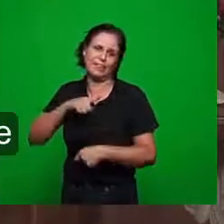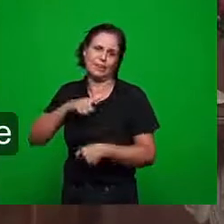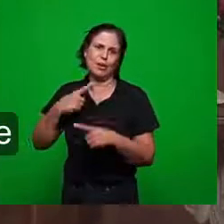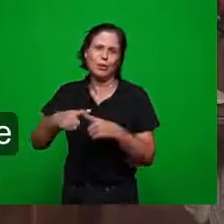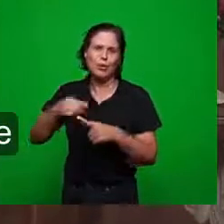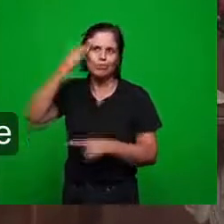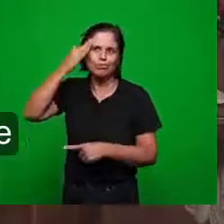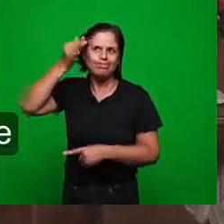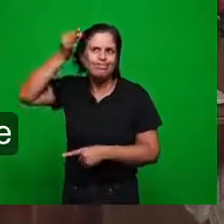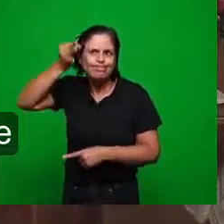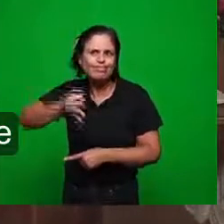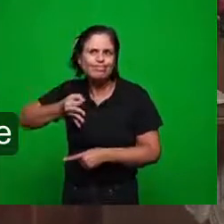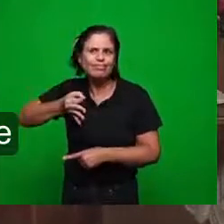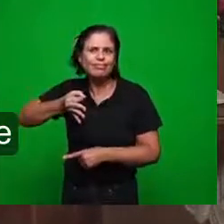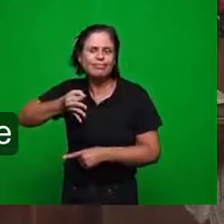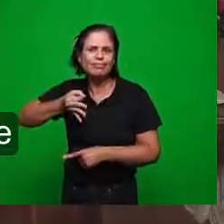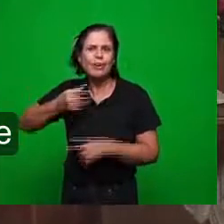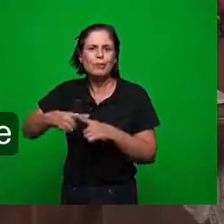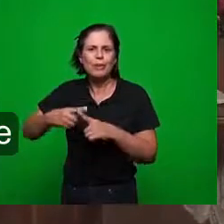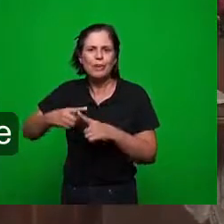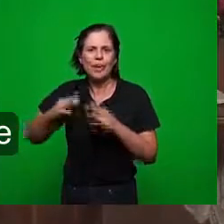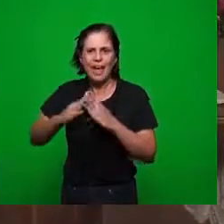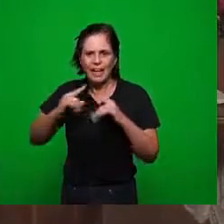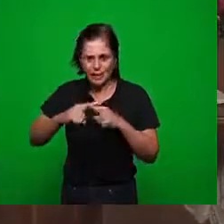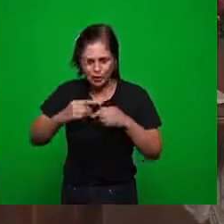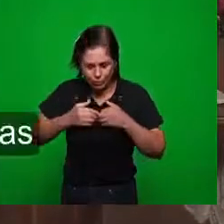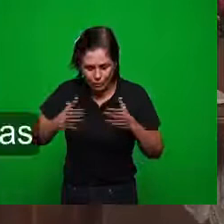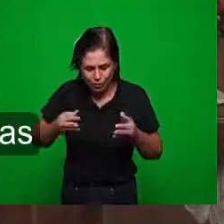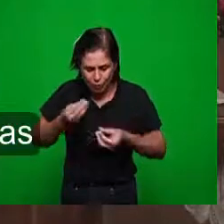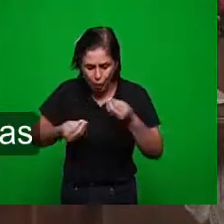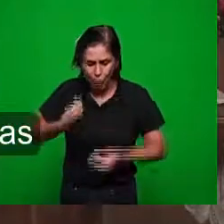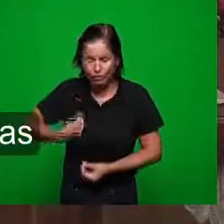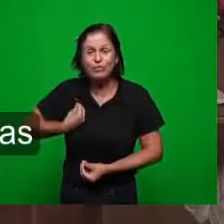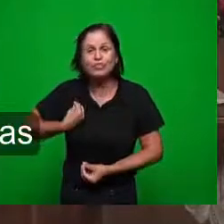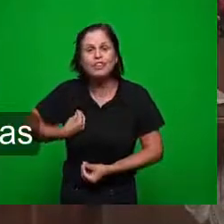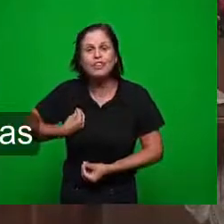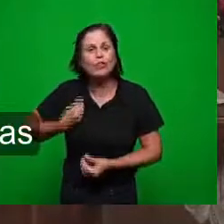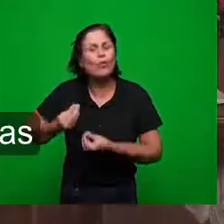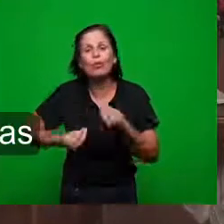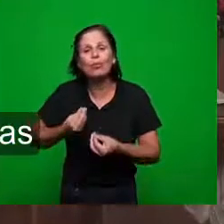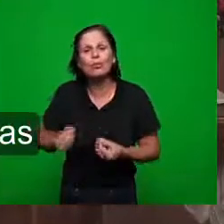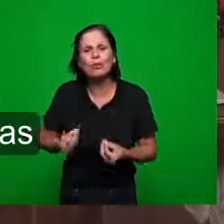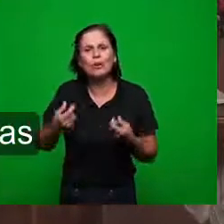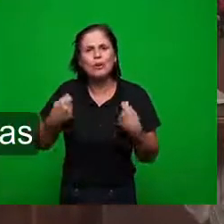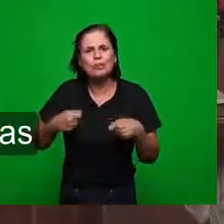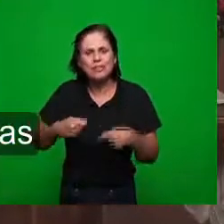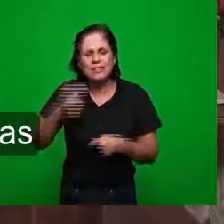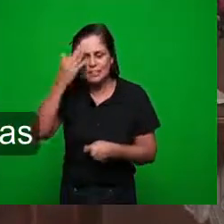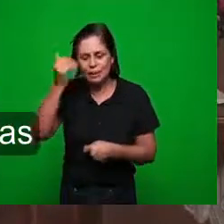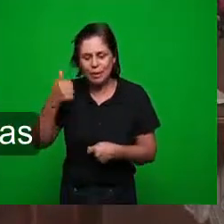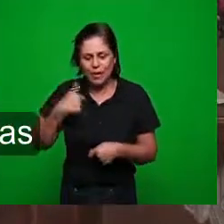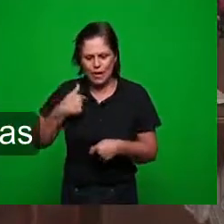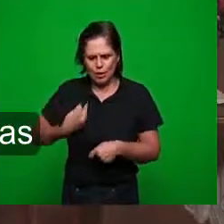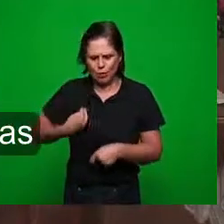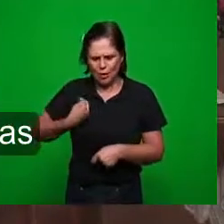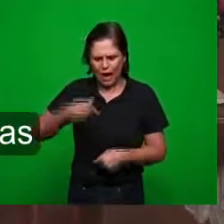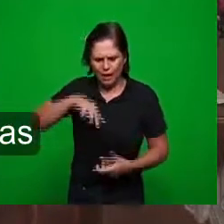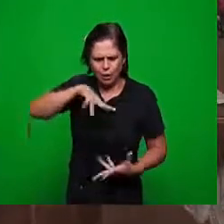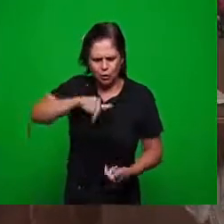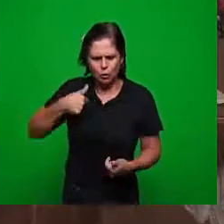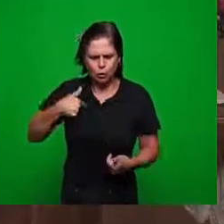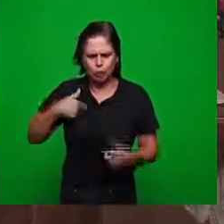discernimento da igreja a igreja ia sobreviver sabendo onde ela estava no mundo